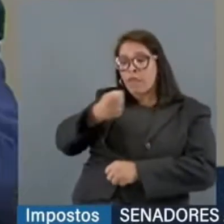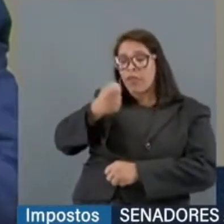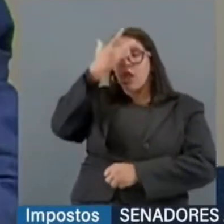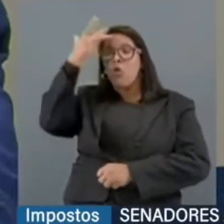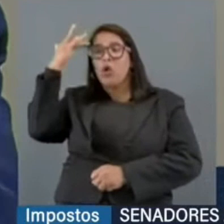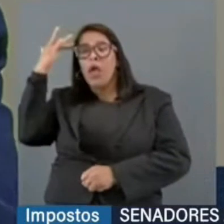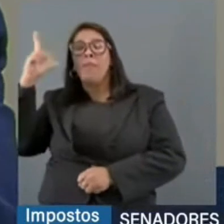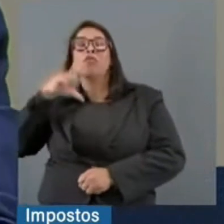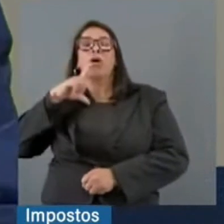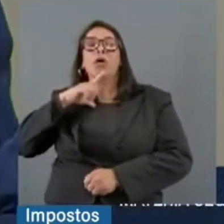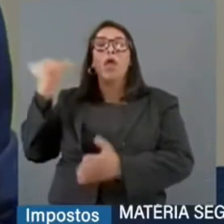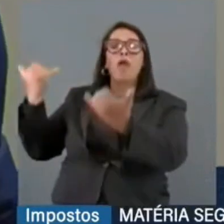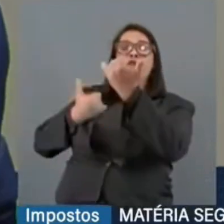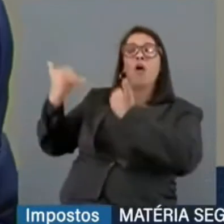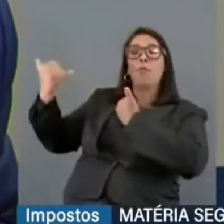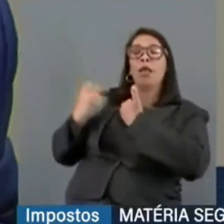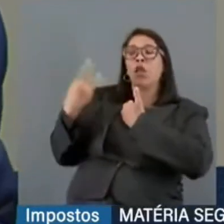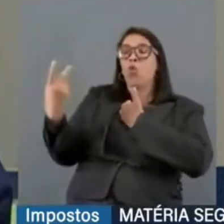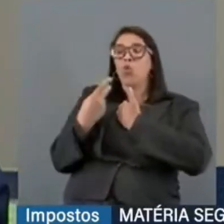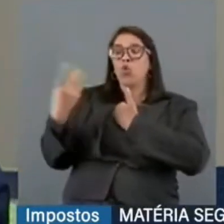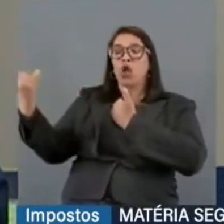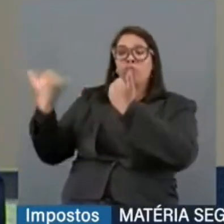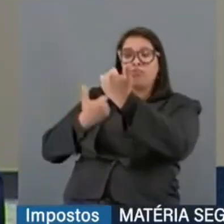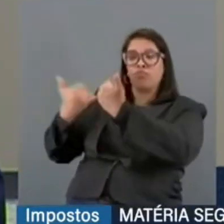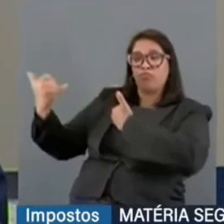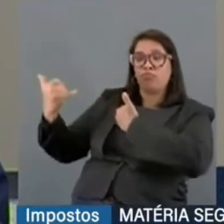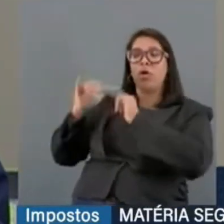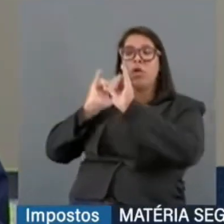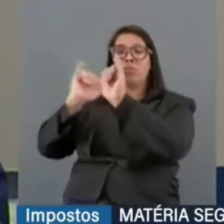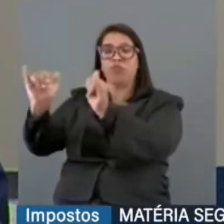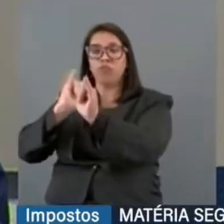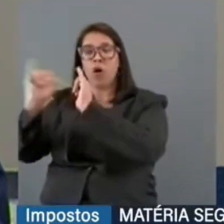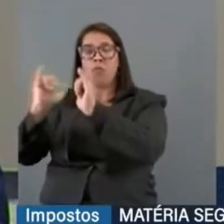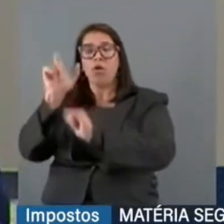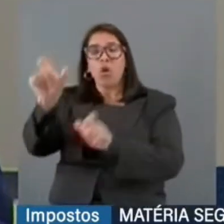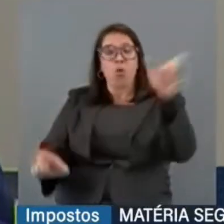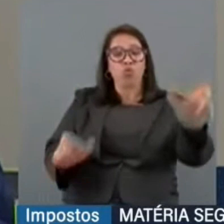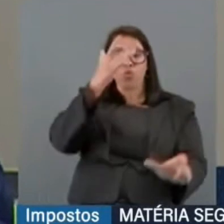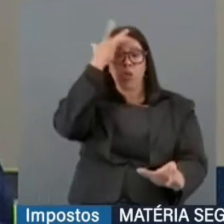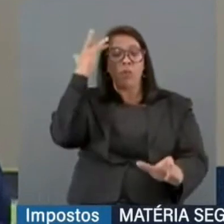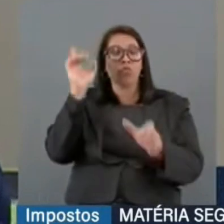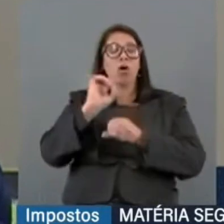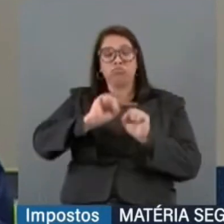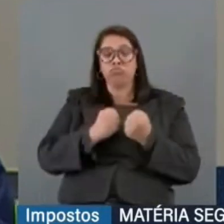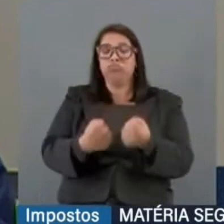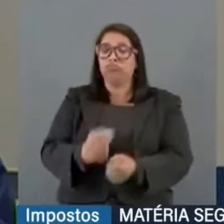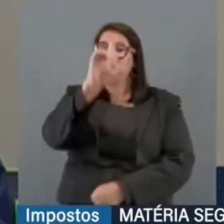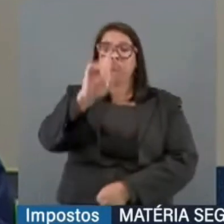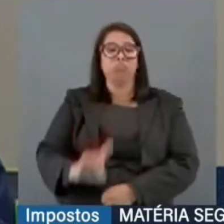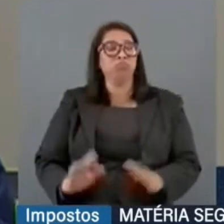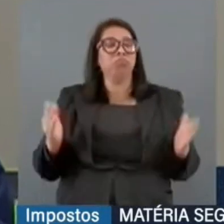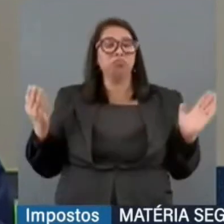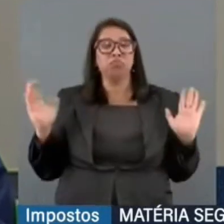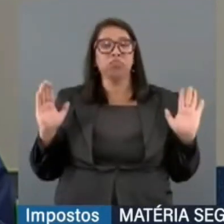Na minha carreira, na minha atuação profissional, inclusive, tive a oportunidade,